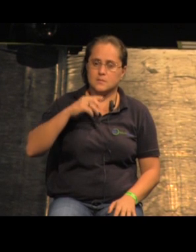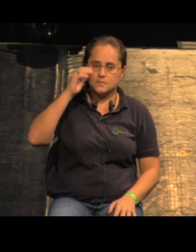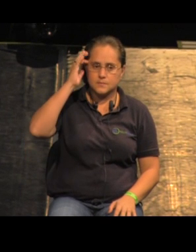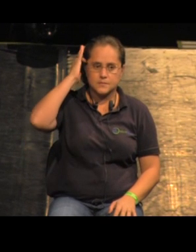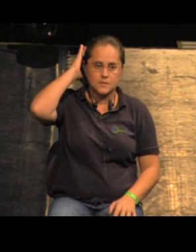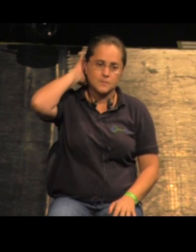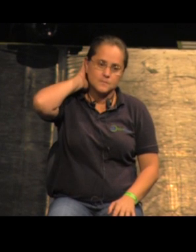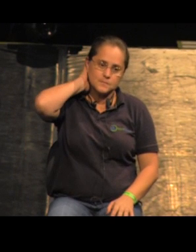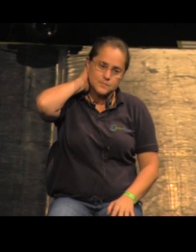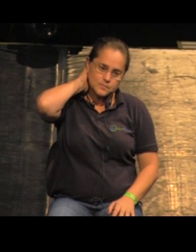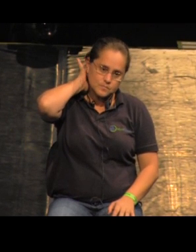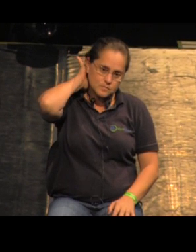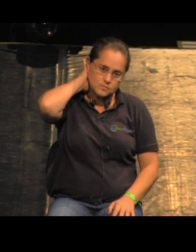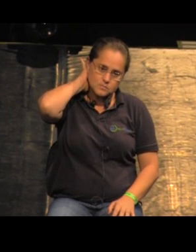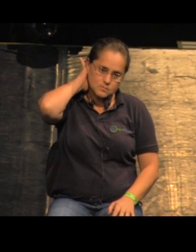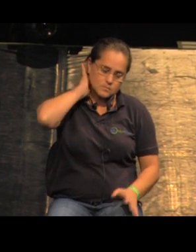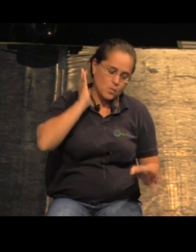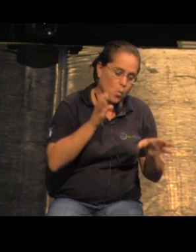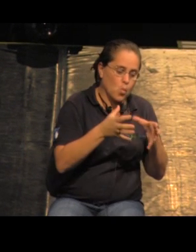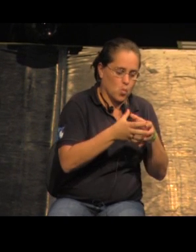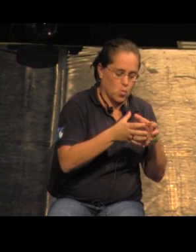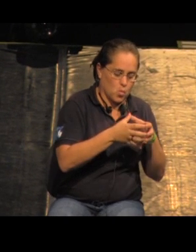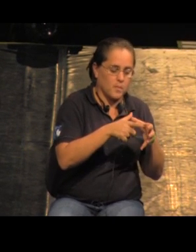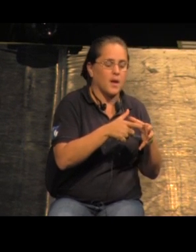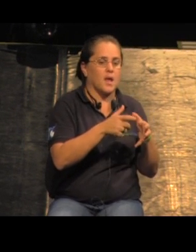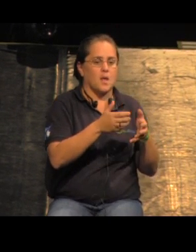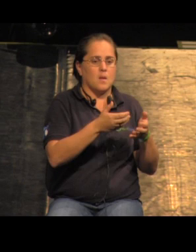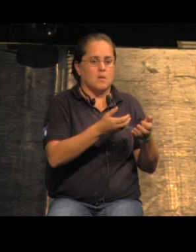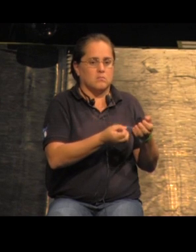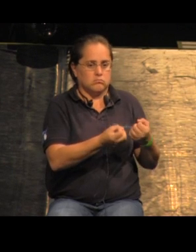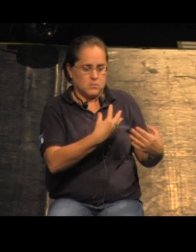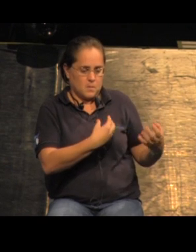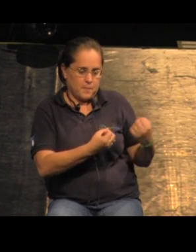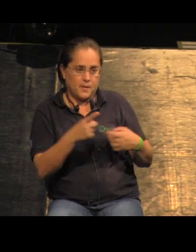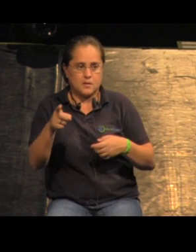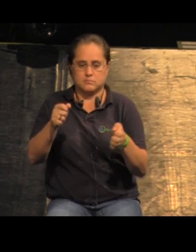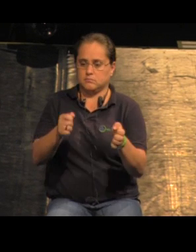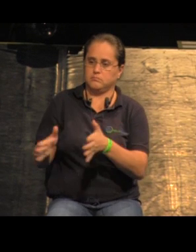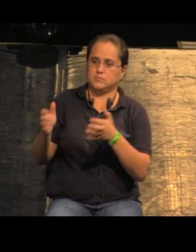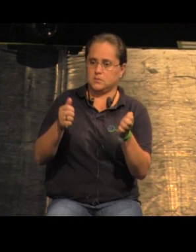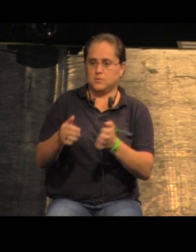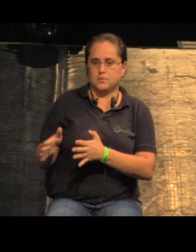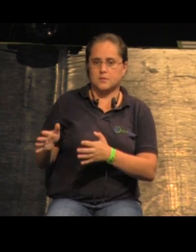Alguém usufrui muitas coisas e alguém tem que estar produzindo esse excedente para ser usufruído.